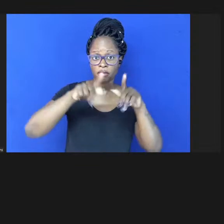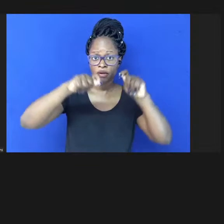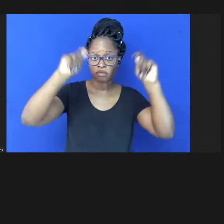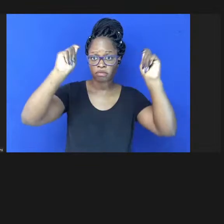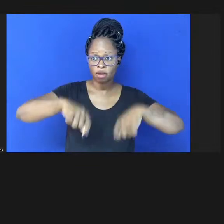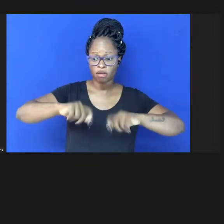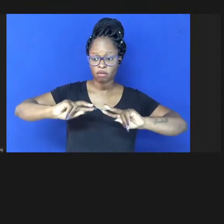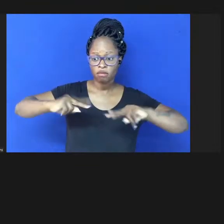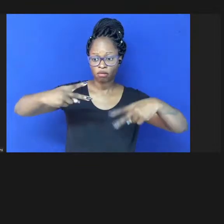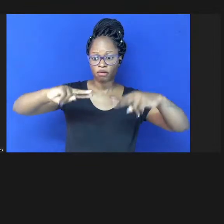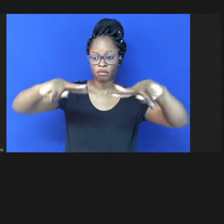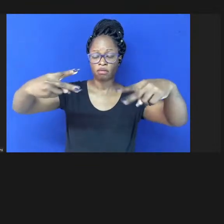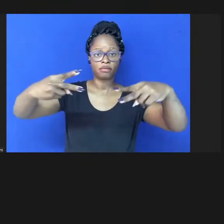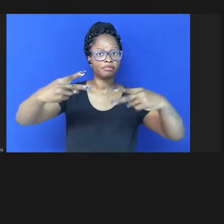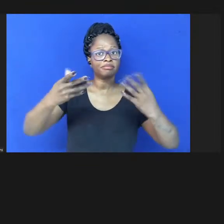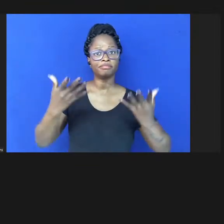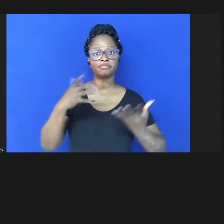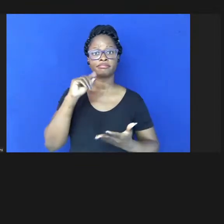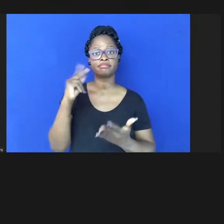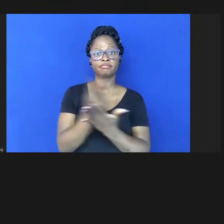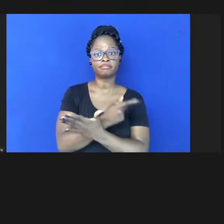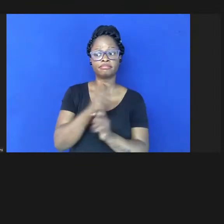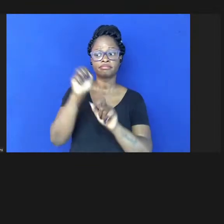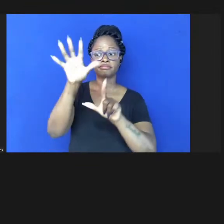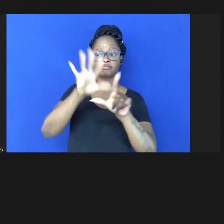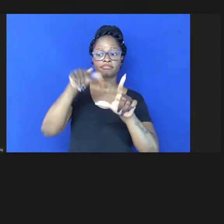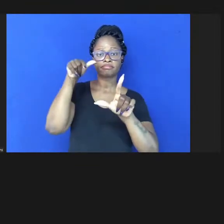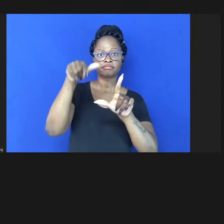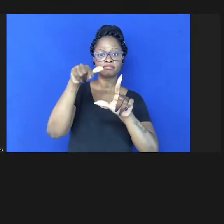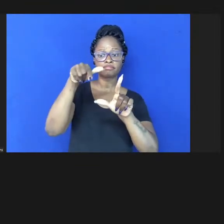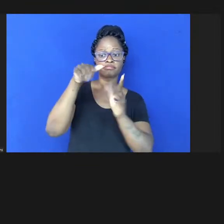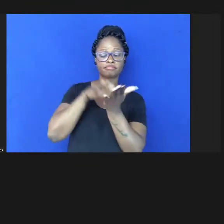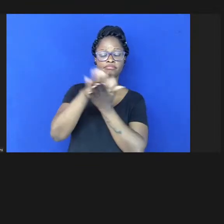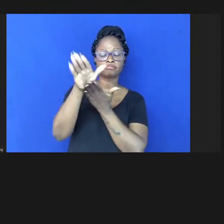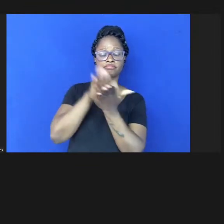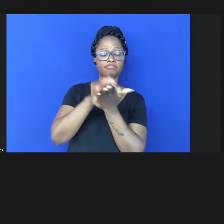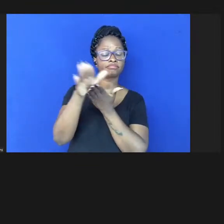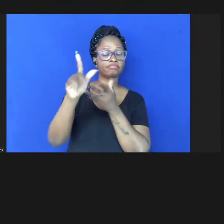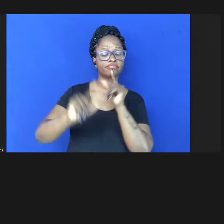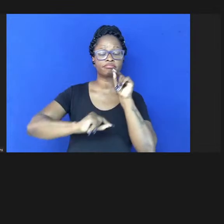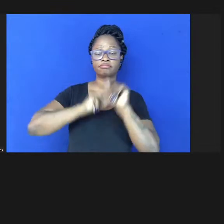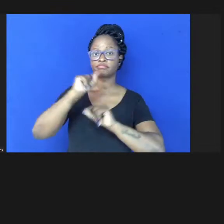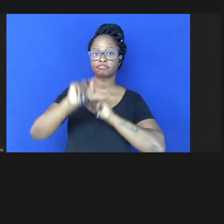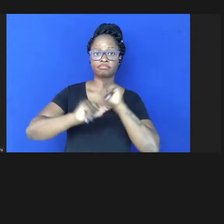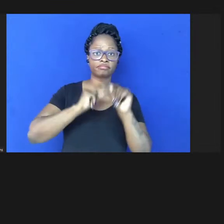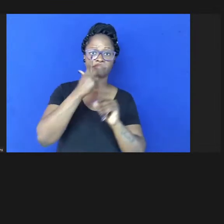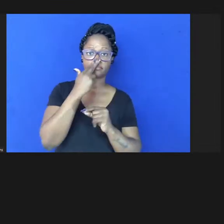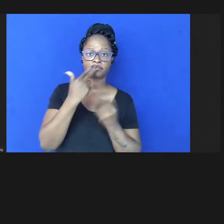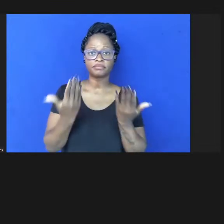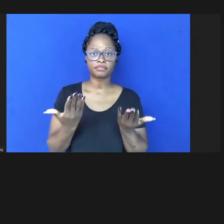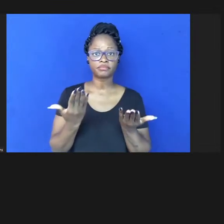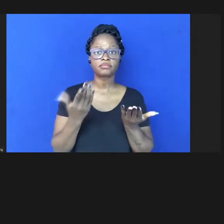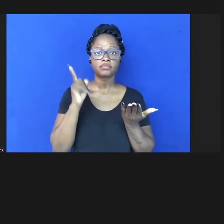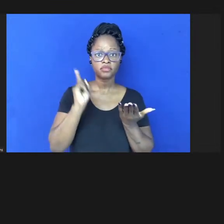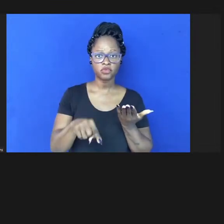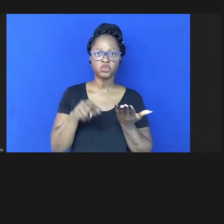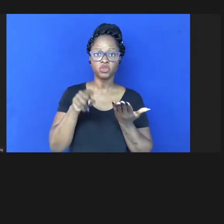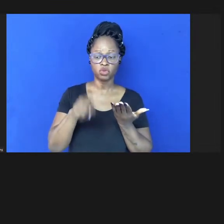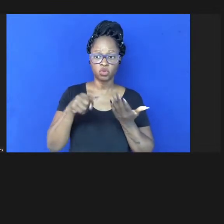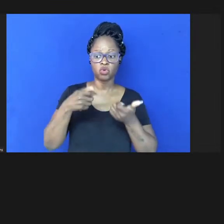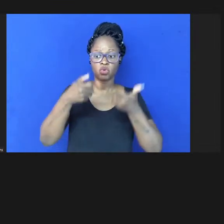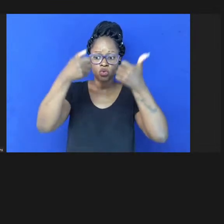requer da plataforma de publicação de uma gestão